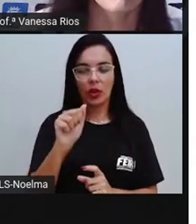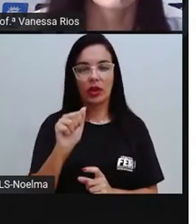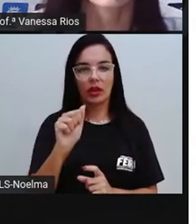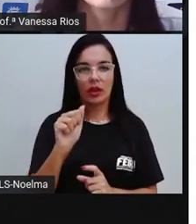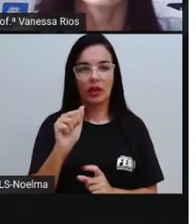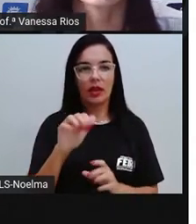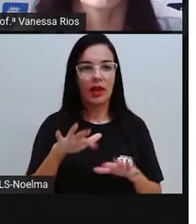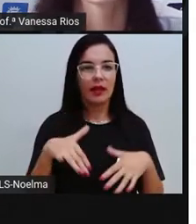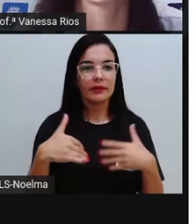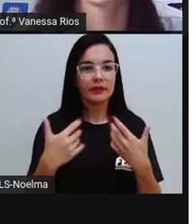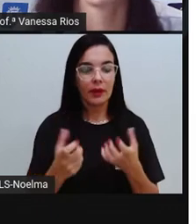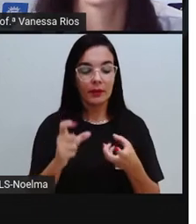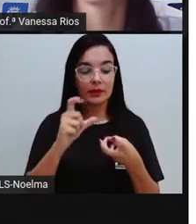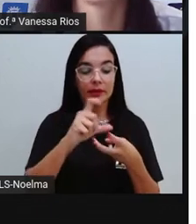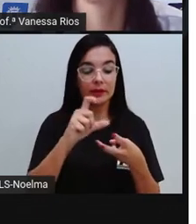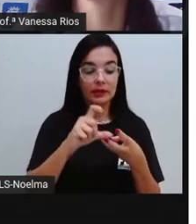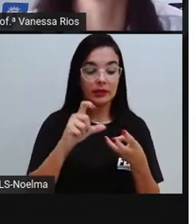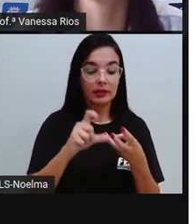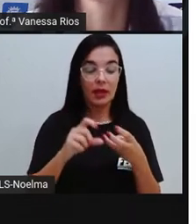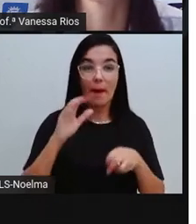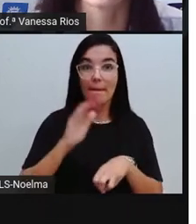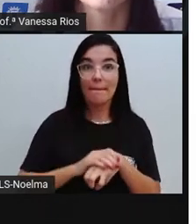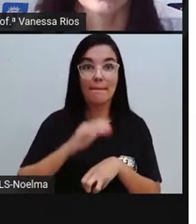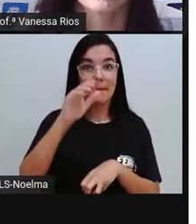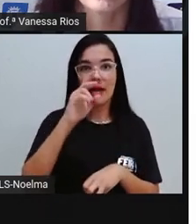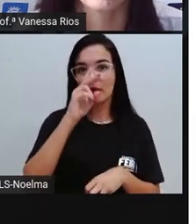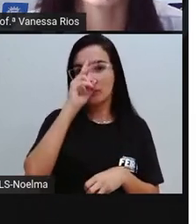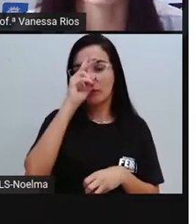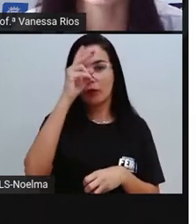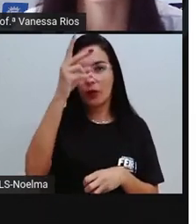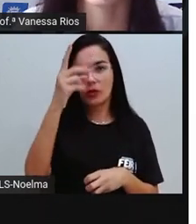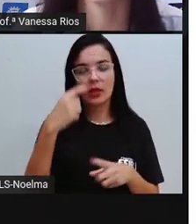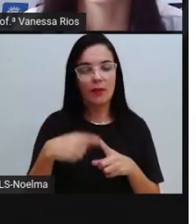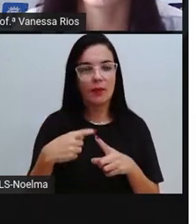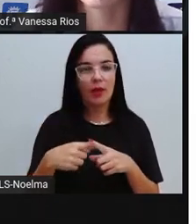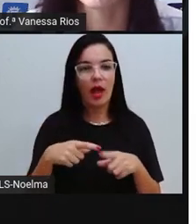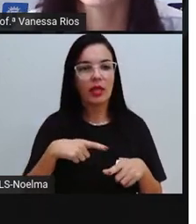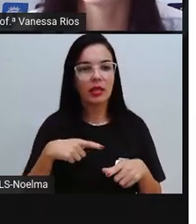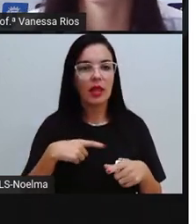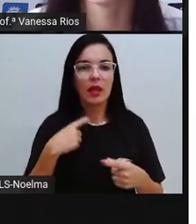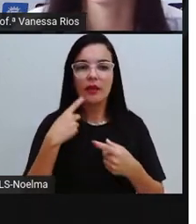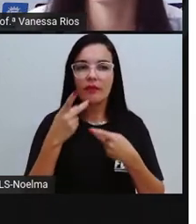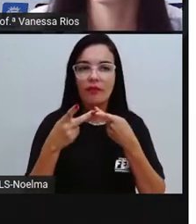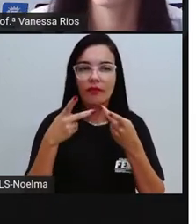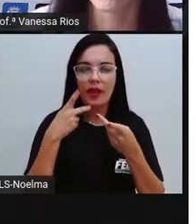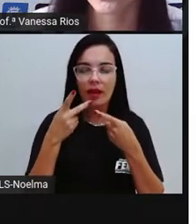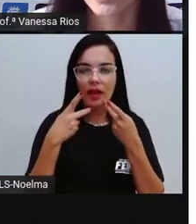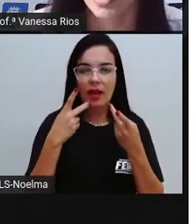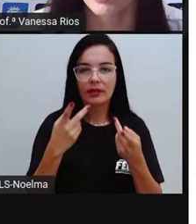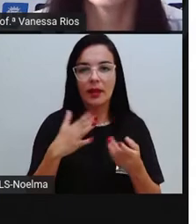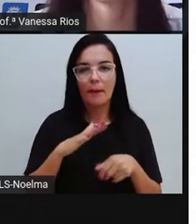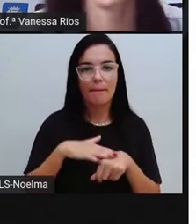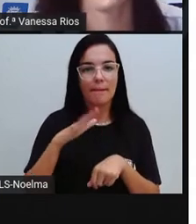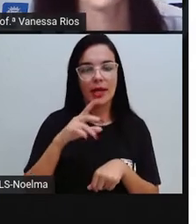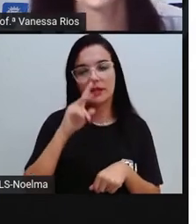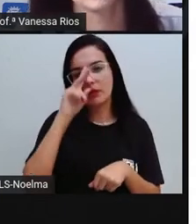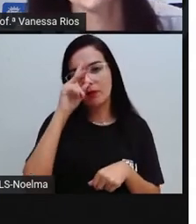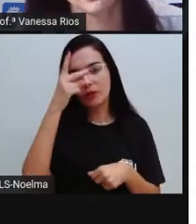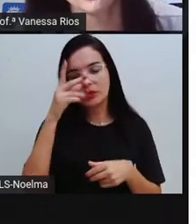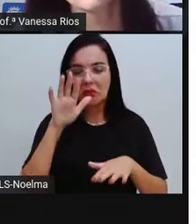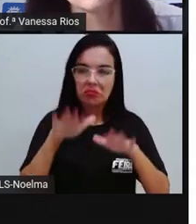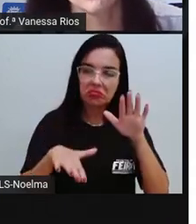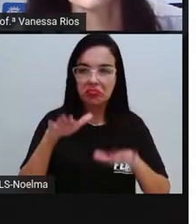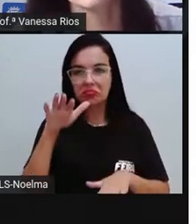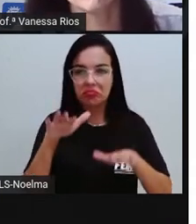a sílaba tônica é a sílaba com maior força, né? Ela é expressada oralmente com maior força. Normalmente,